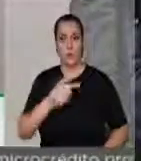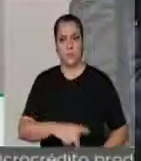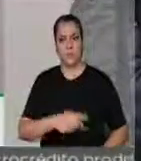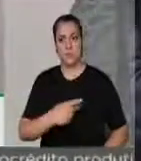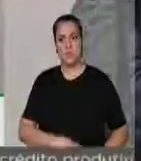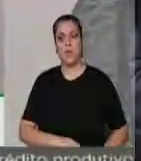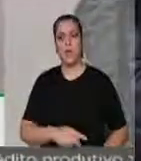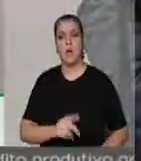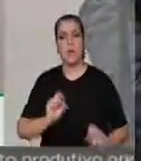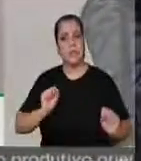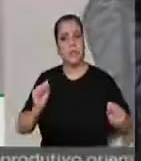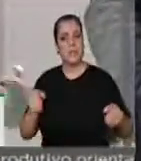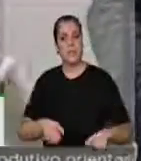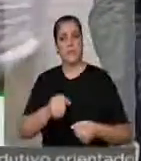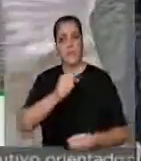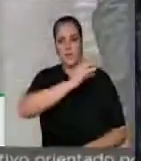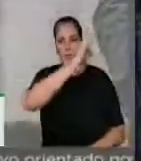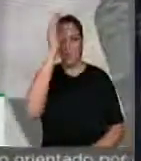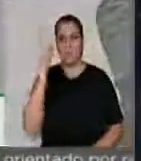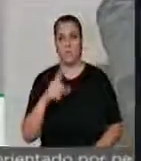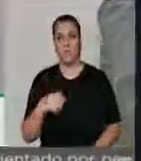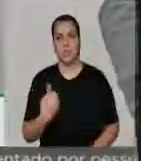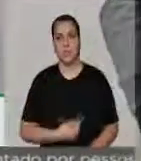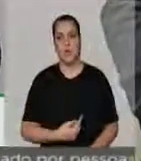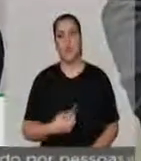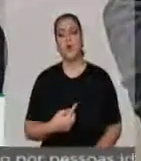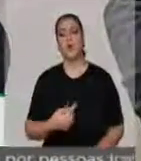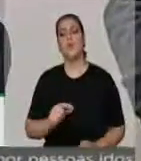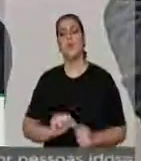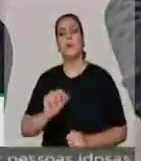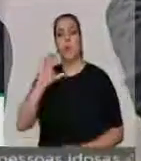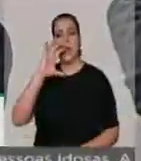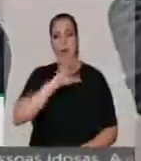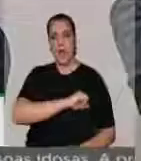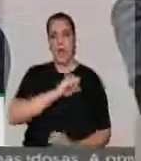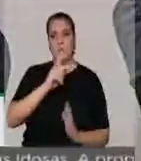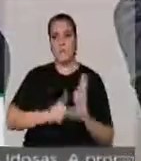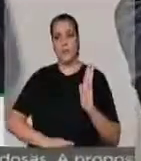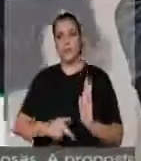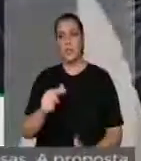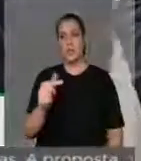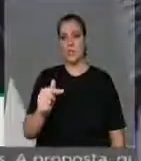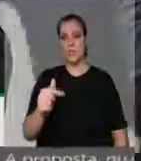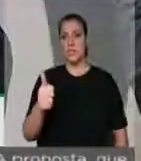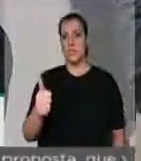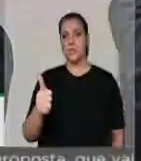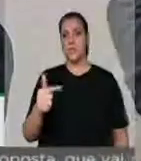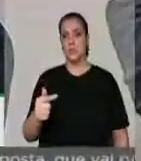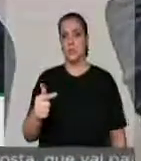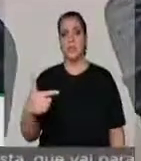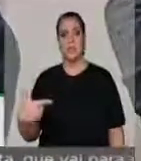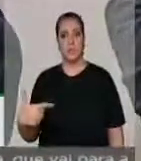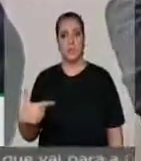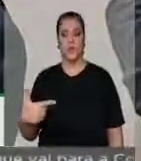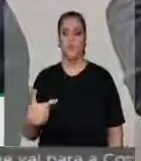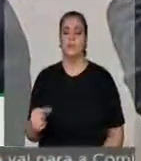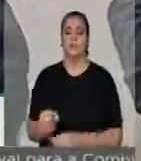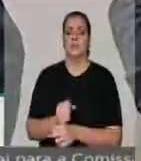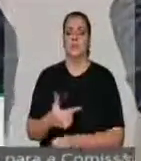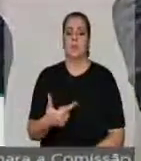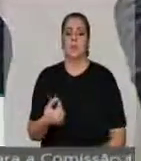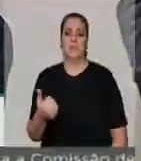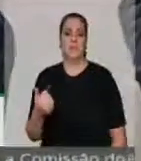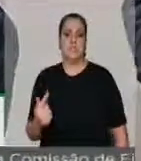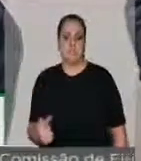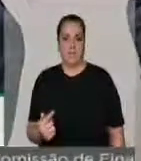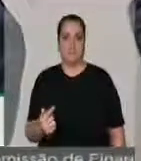aprovar em tempo recorde o nosso projeto 7172 de 2017, relatado